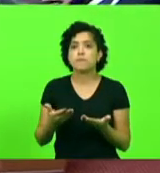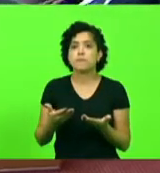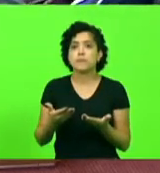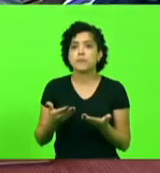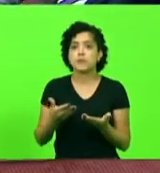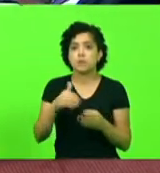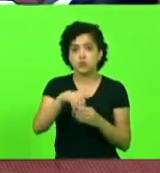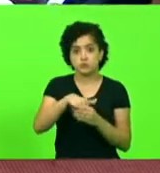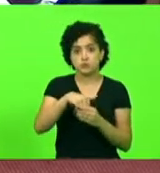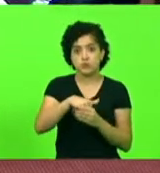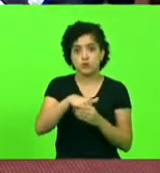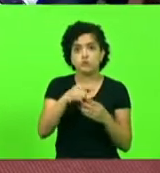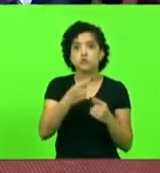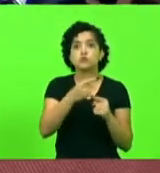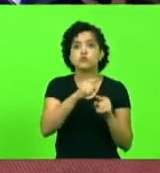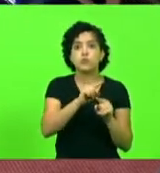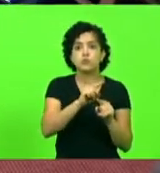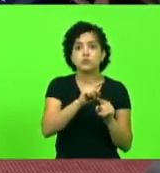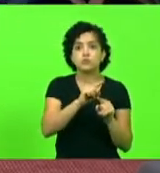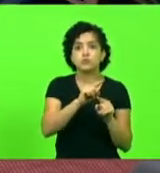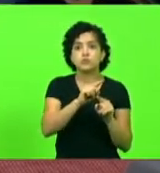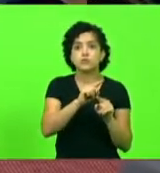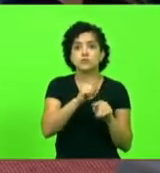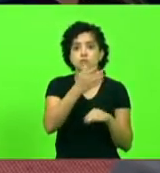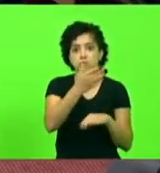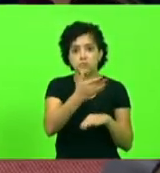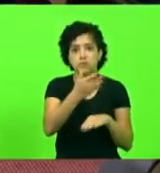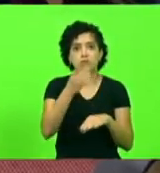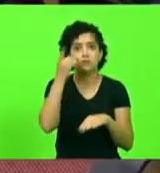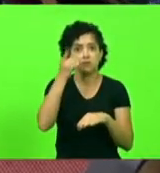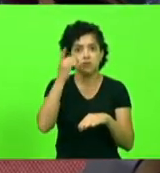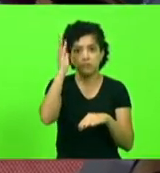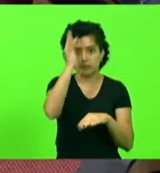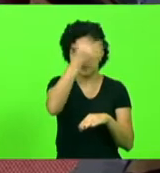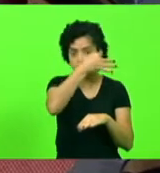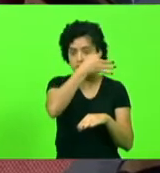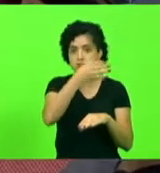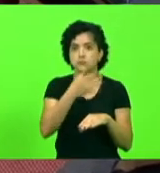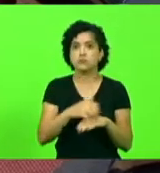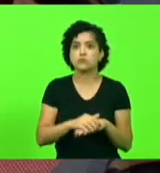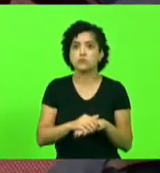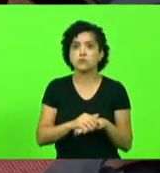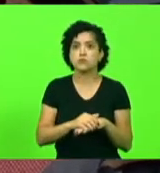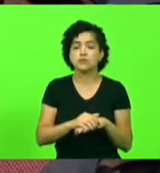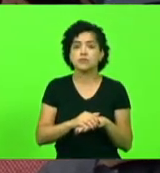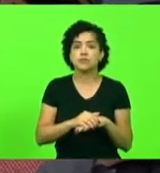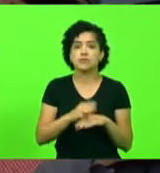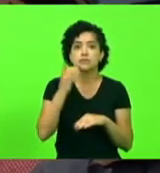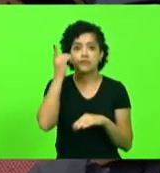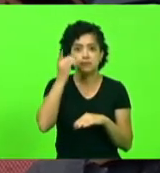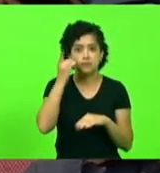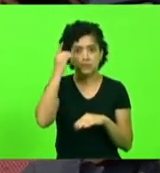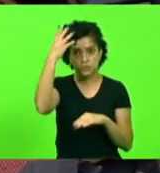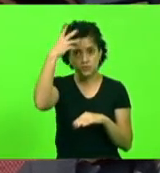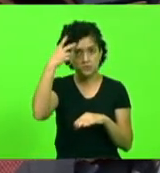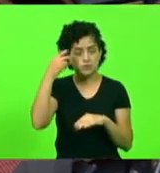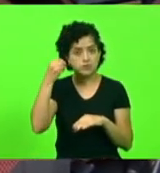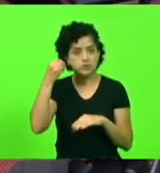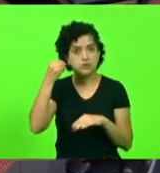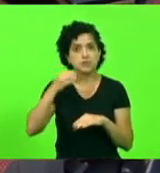votos contrários do deputado Fabiano, da deputada Luciane